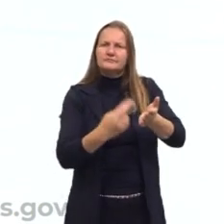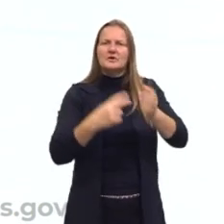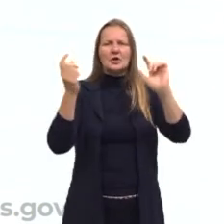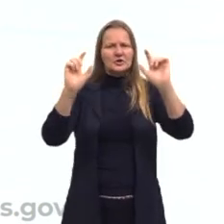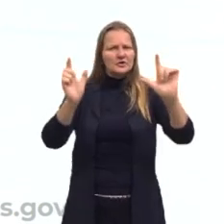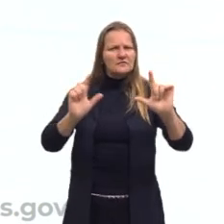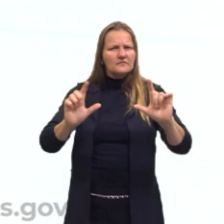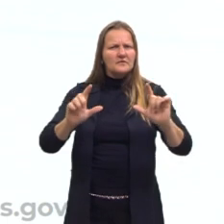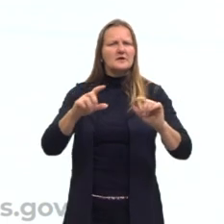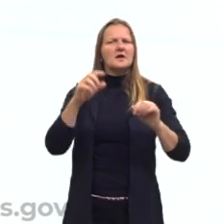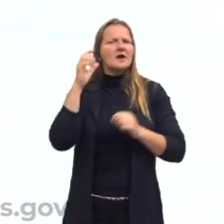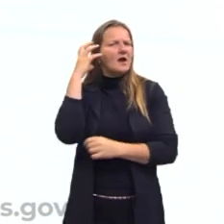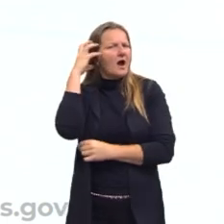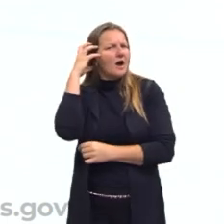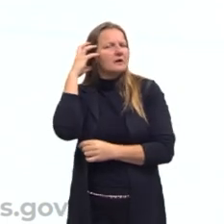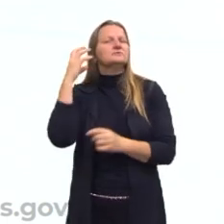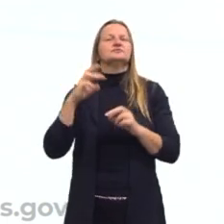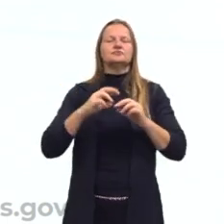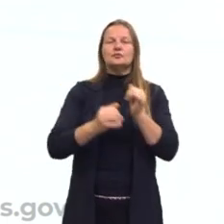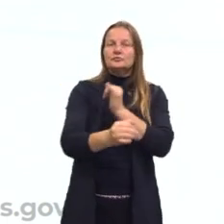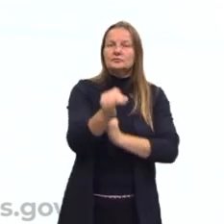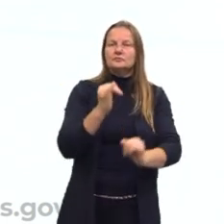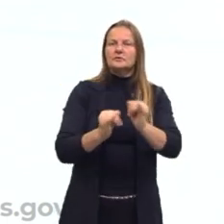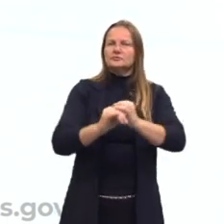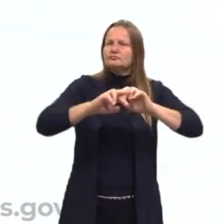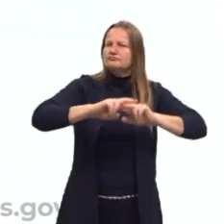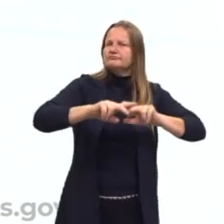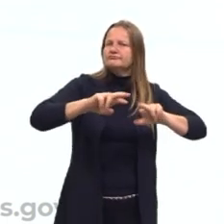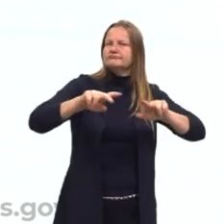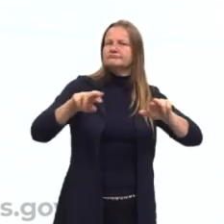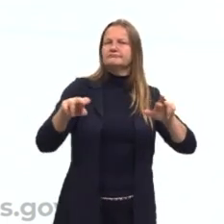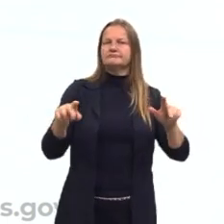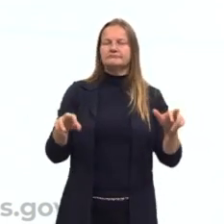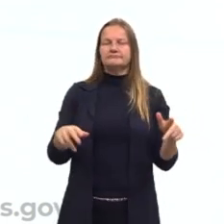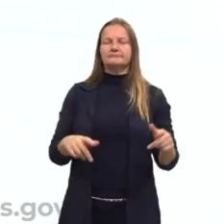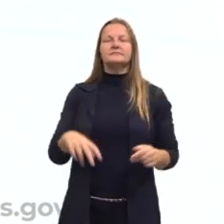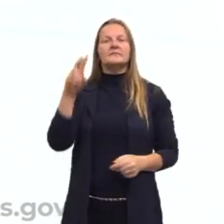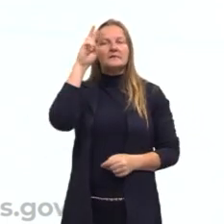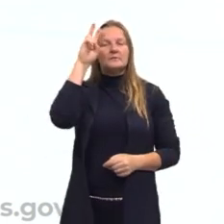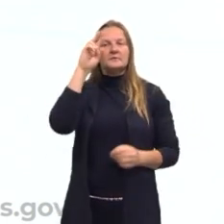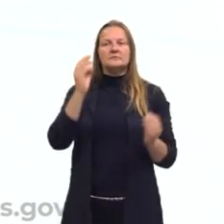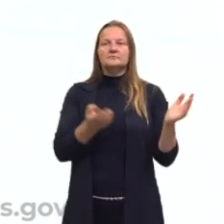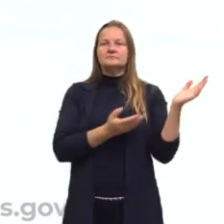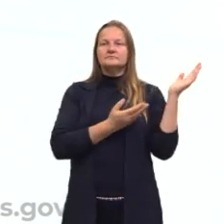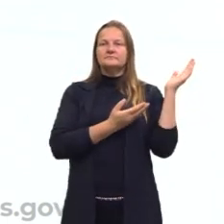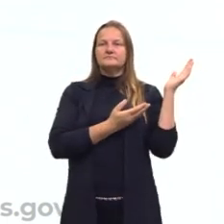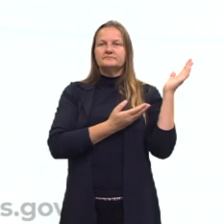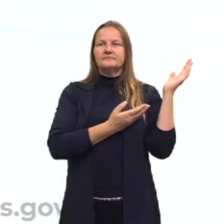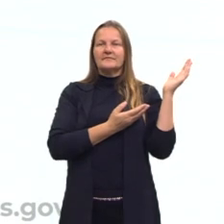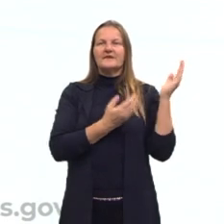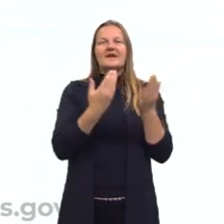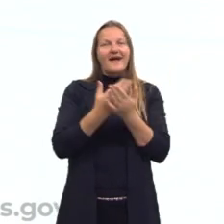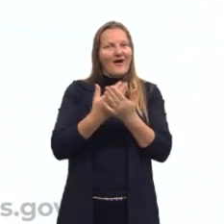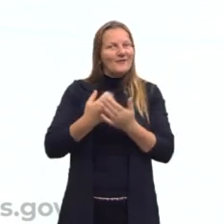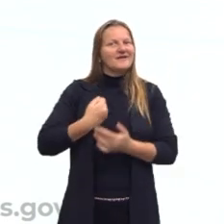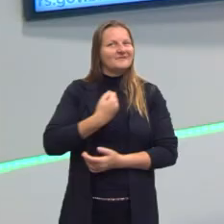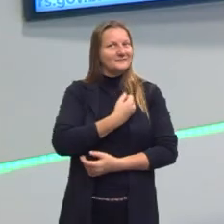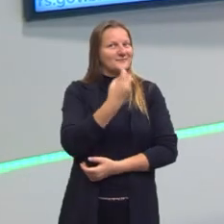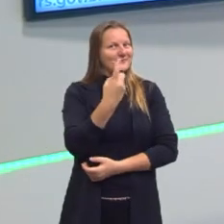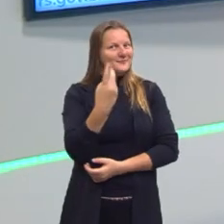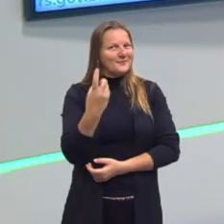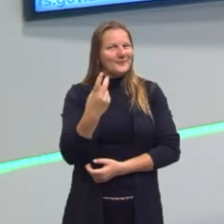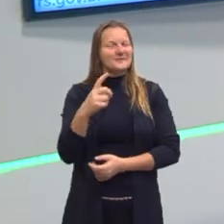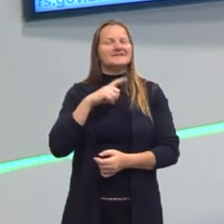televisão, rádio ou internet. Lembrando aí, eu puxei ali, né? A aula 12, porque na aula 12